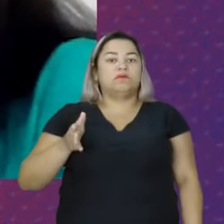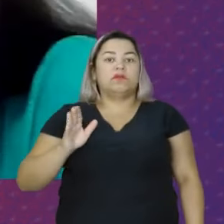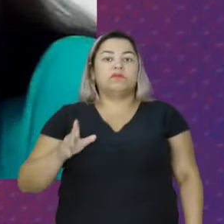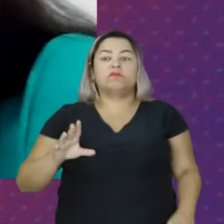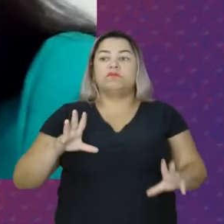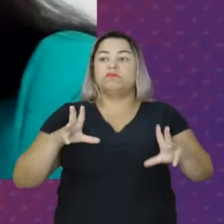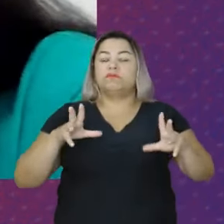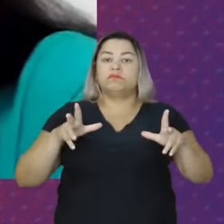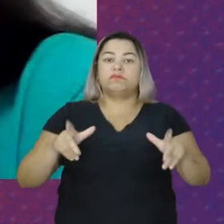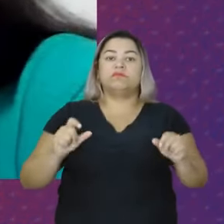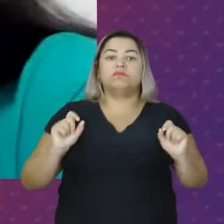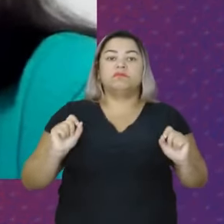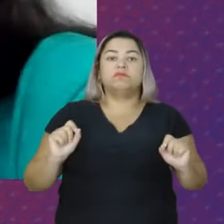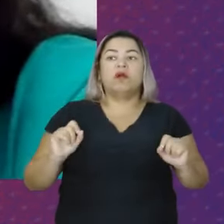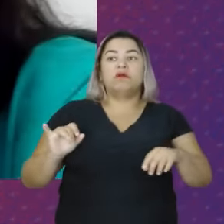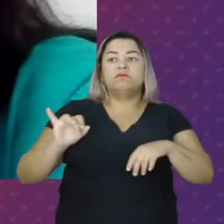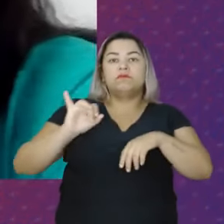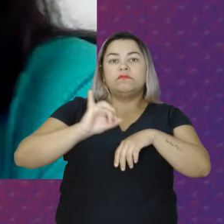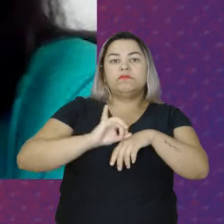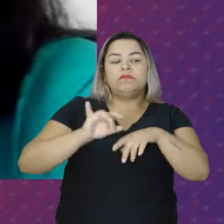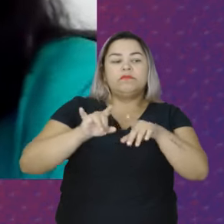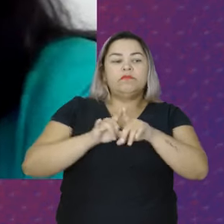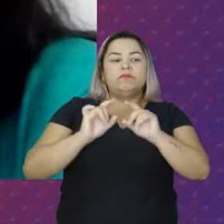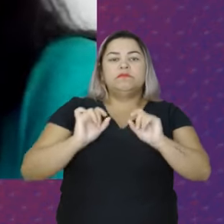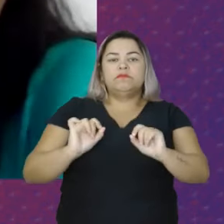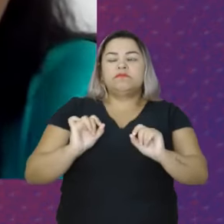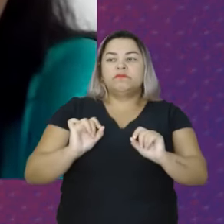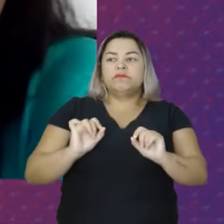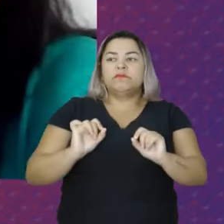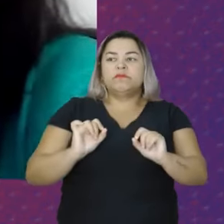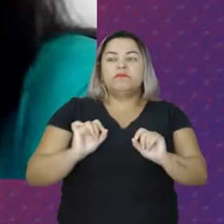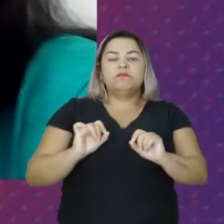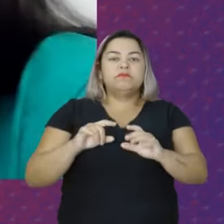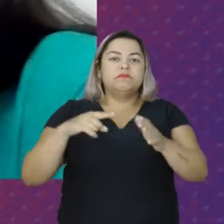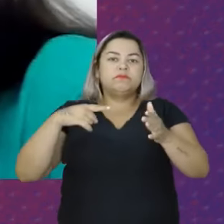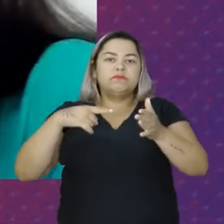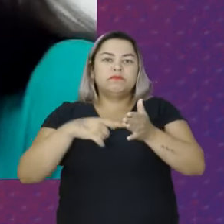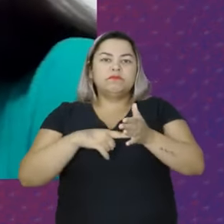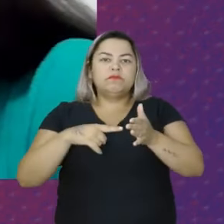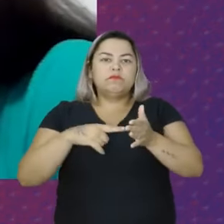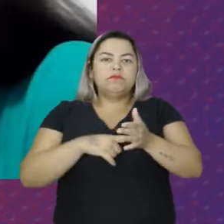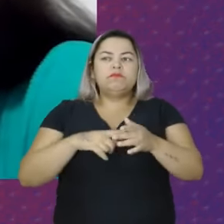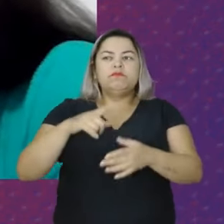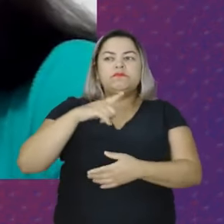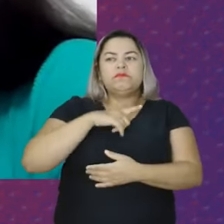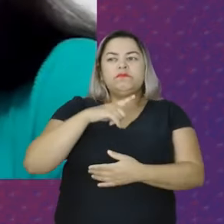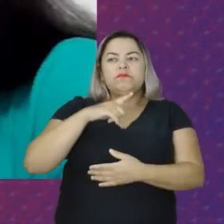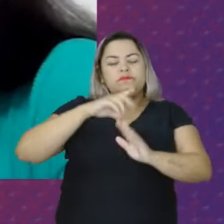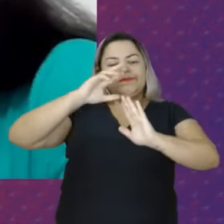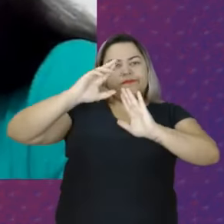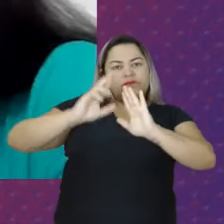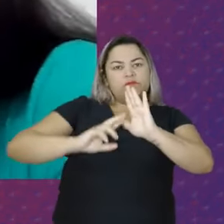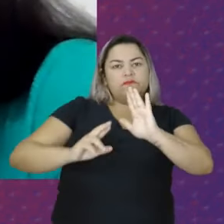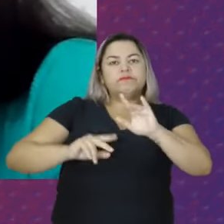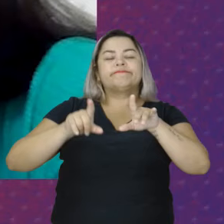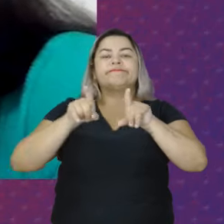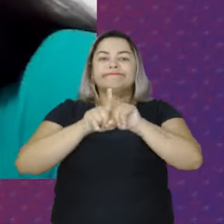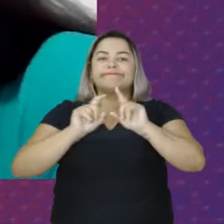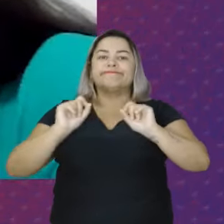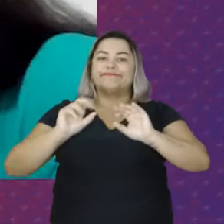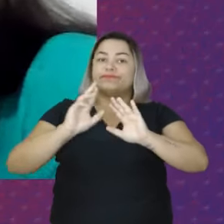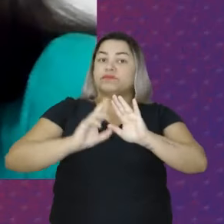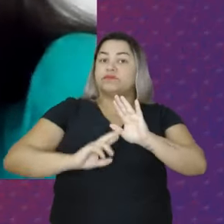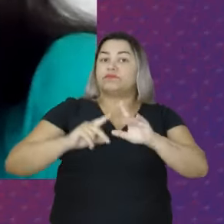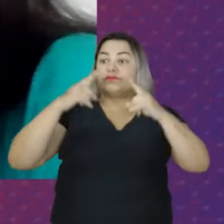definições Do que é a central Que é muito além Da questão Só da denúncia Então ela recebe Registra Relatos de